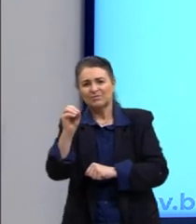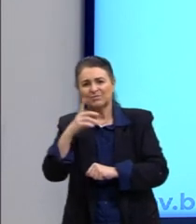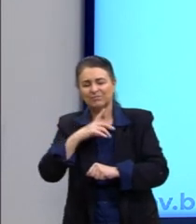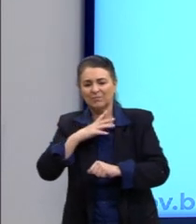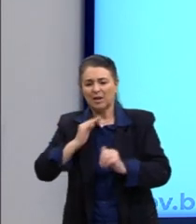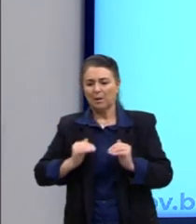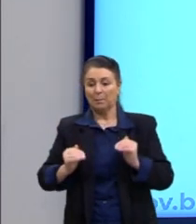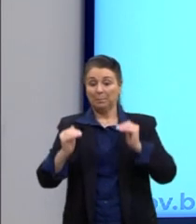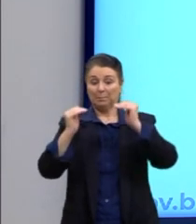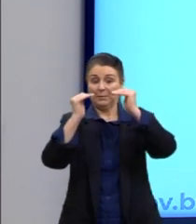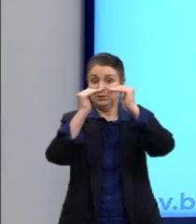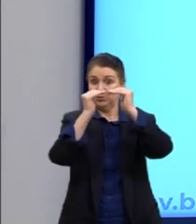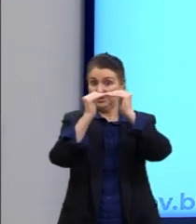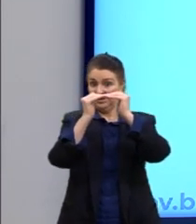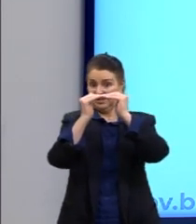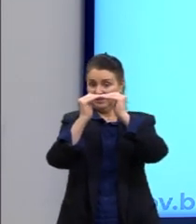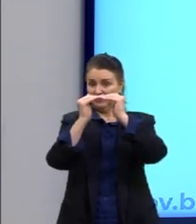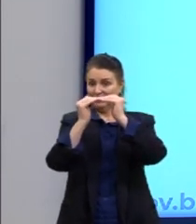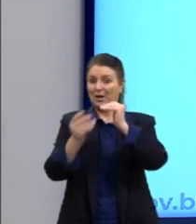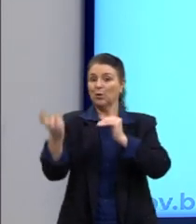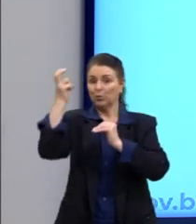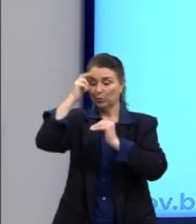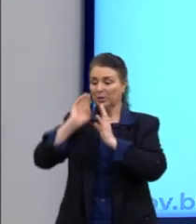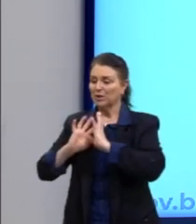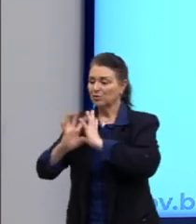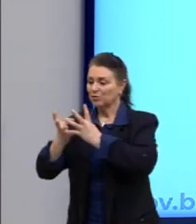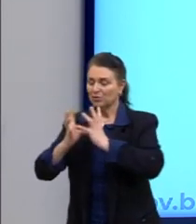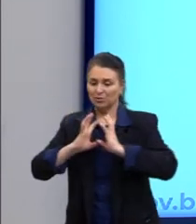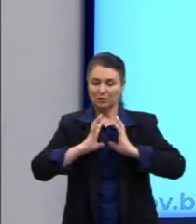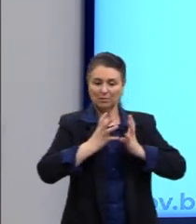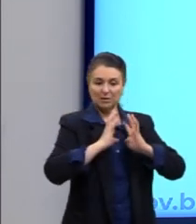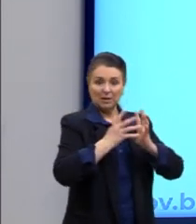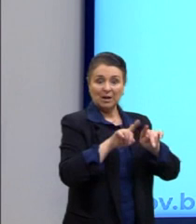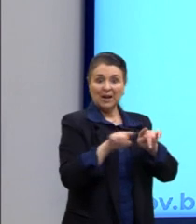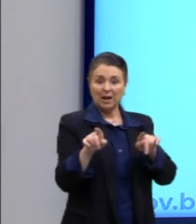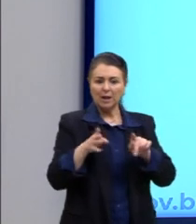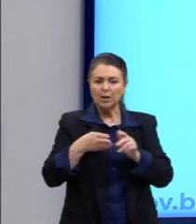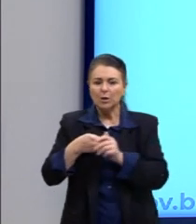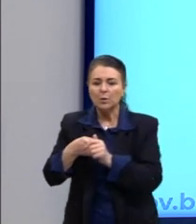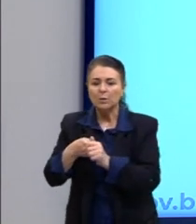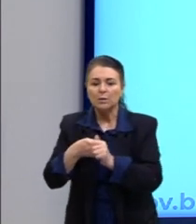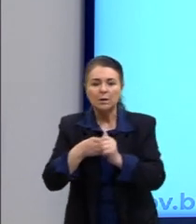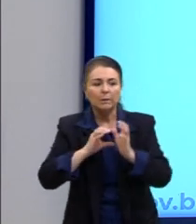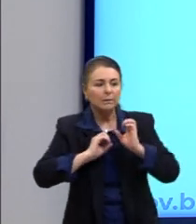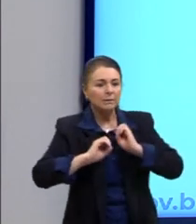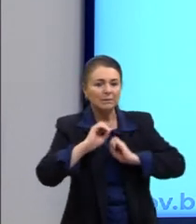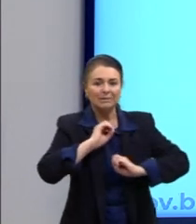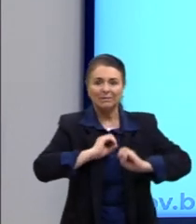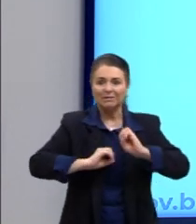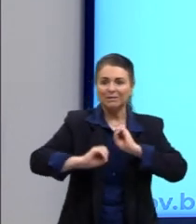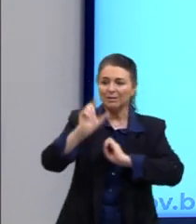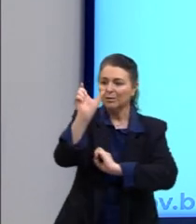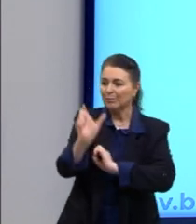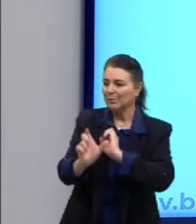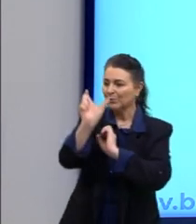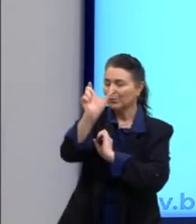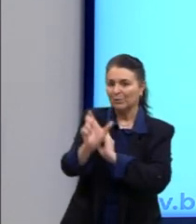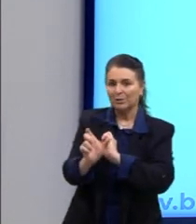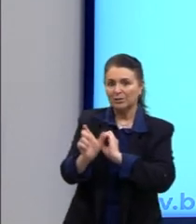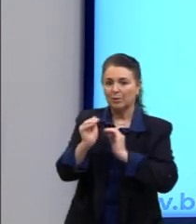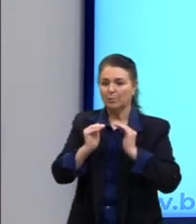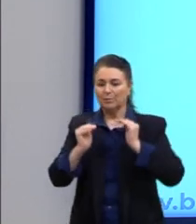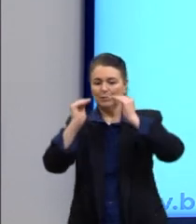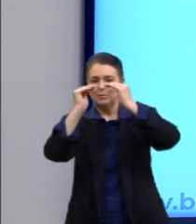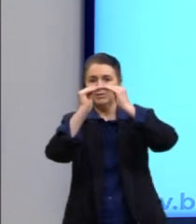do padronizado, ela que se torna a orientadora, porque as pessoas vão ficar um tanto perdidas nessa padronização. aí